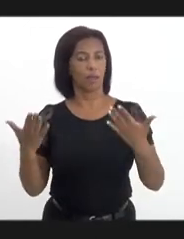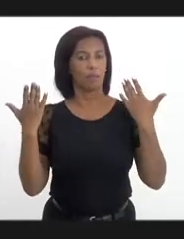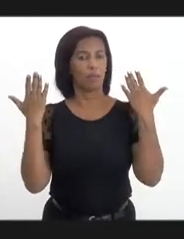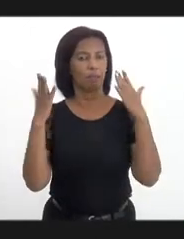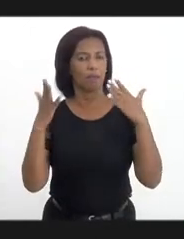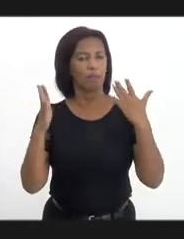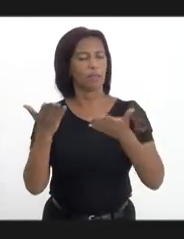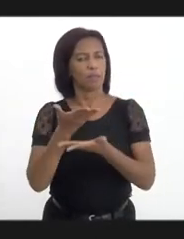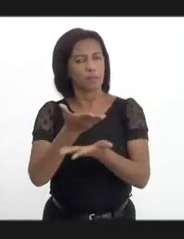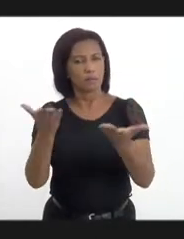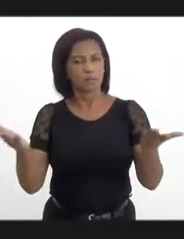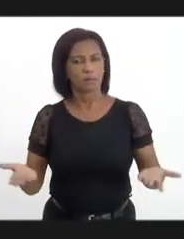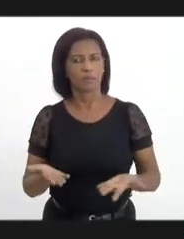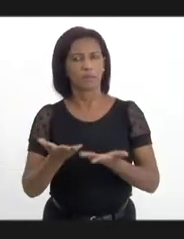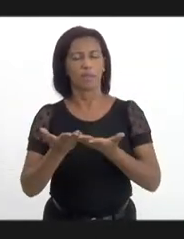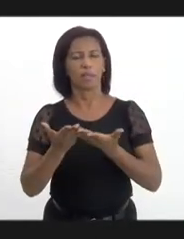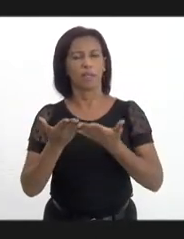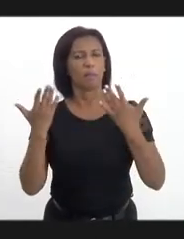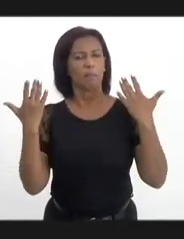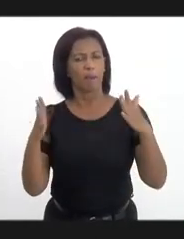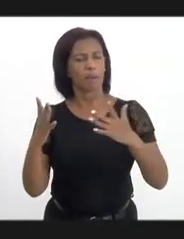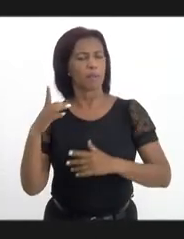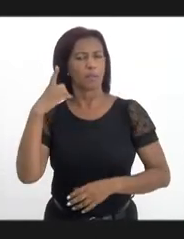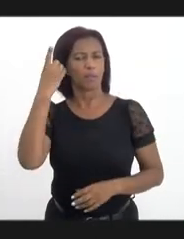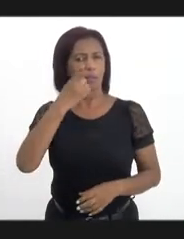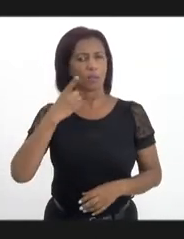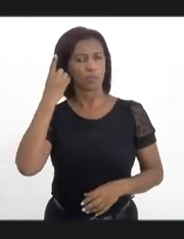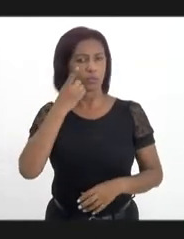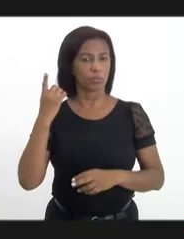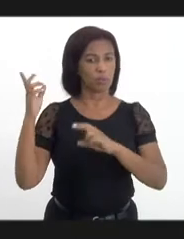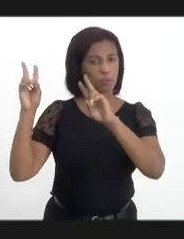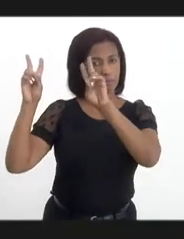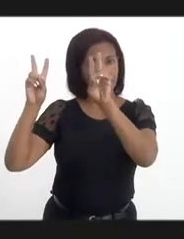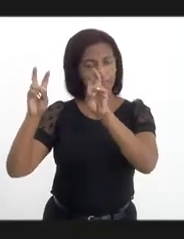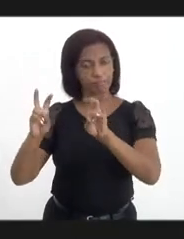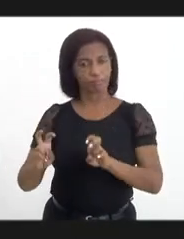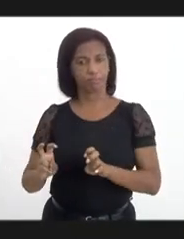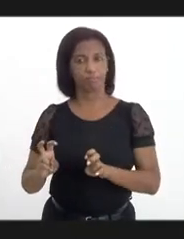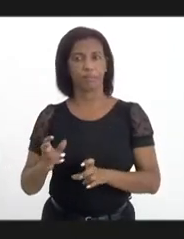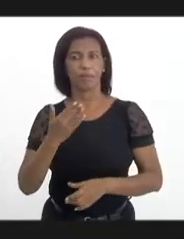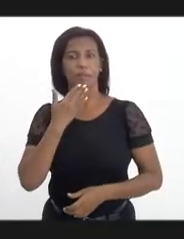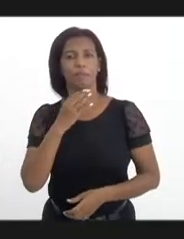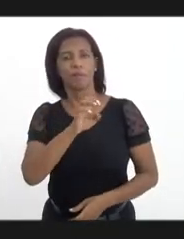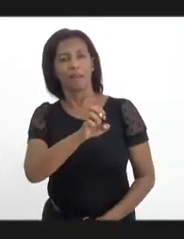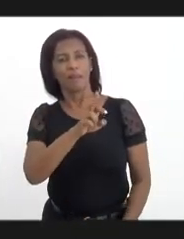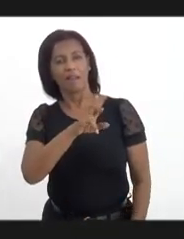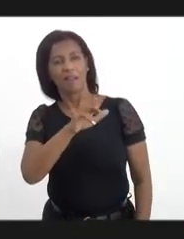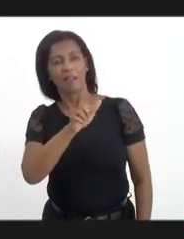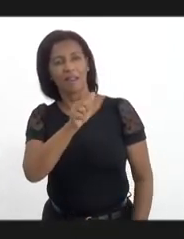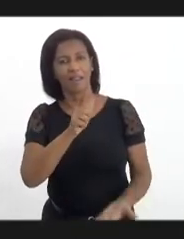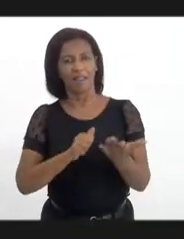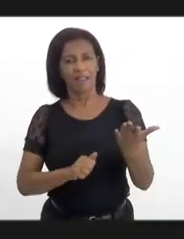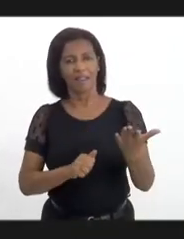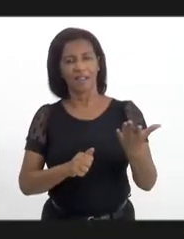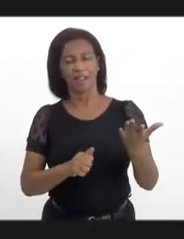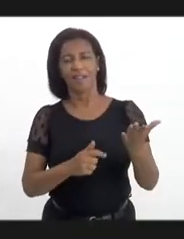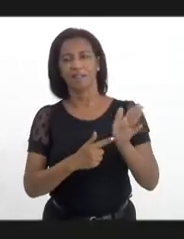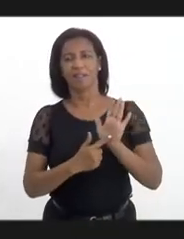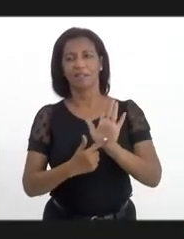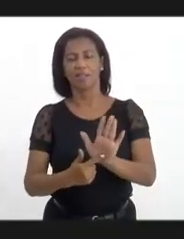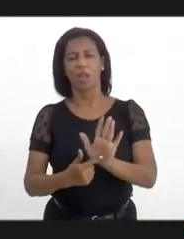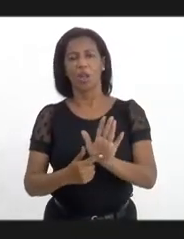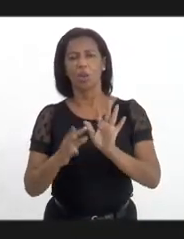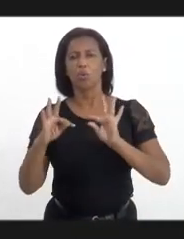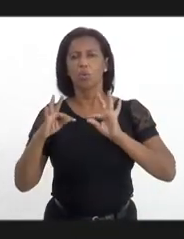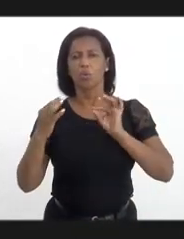a vossa silência, parabenizar os outros parlamentares pela temática, pedindo à Érica que agora apresente toda a